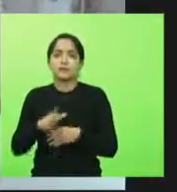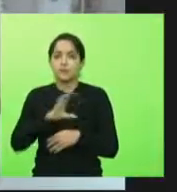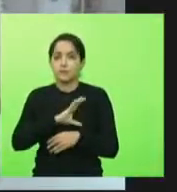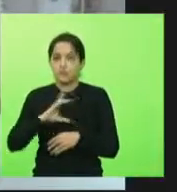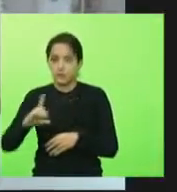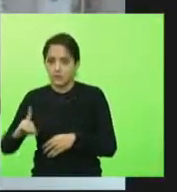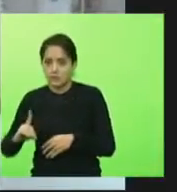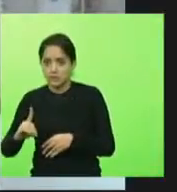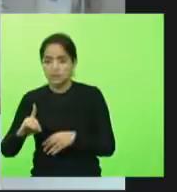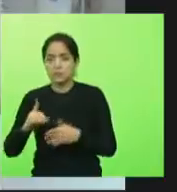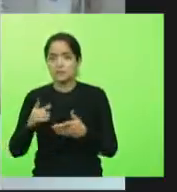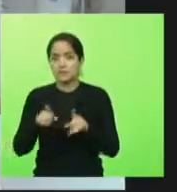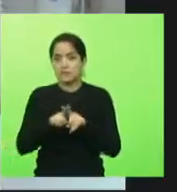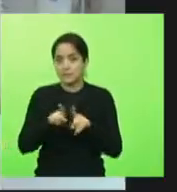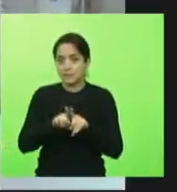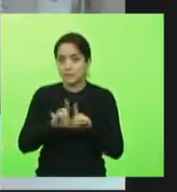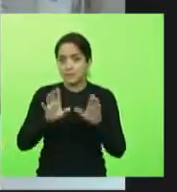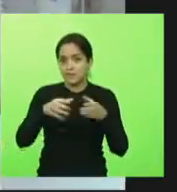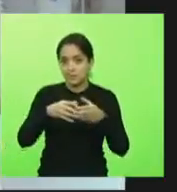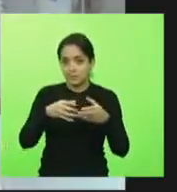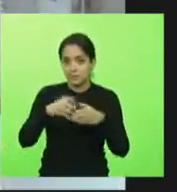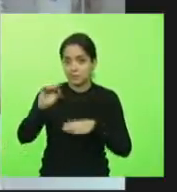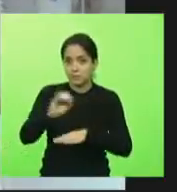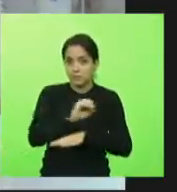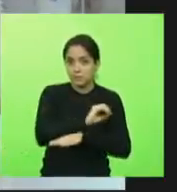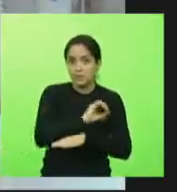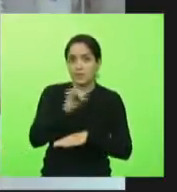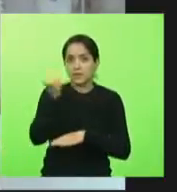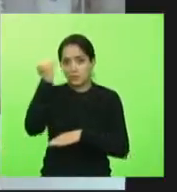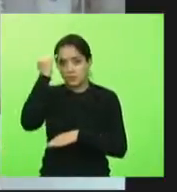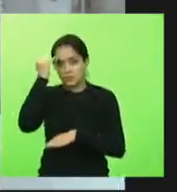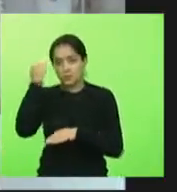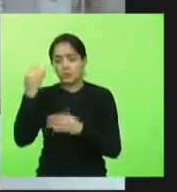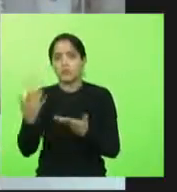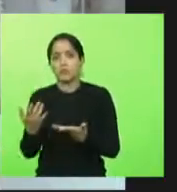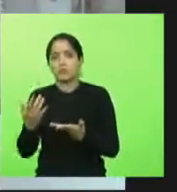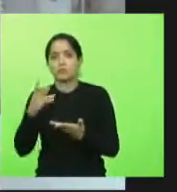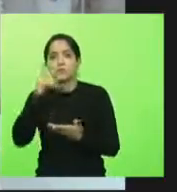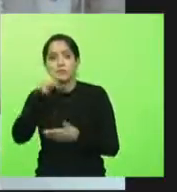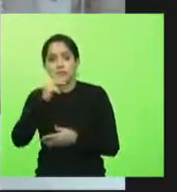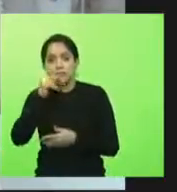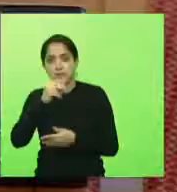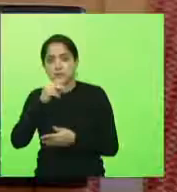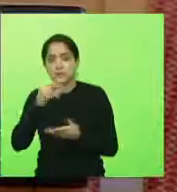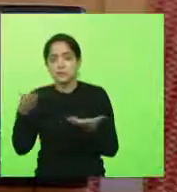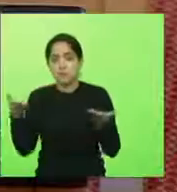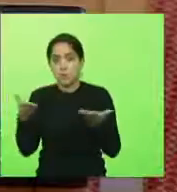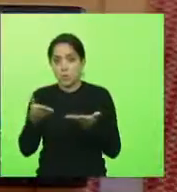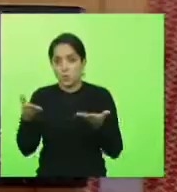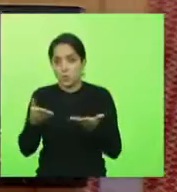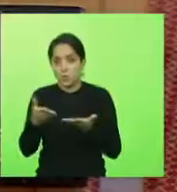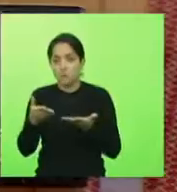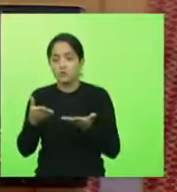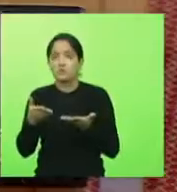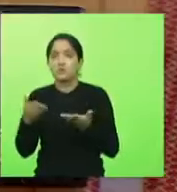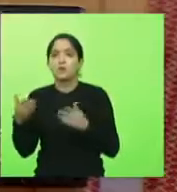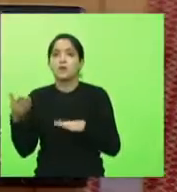e pelas questões da Bancada do Oeste, deputado Mioto, deputado Kennedy. Hoje eu estive lá